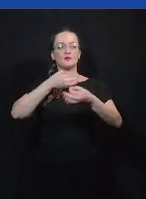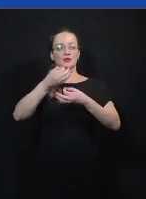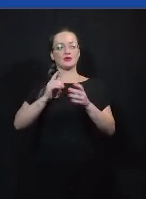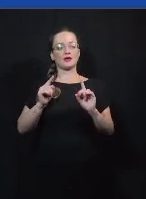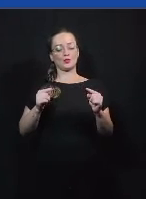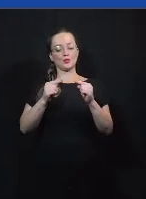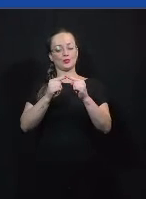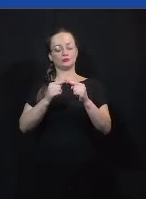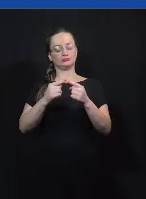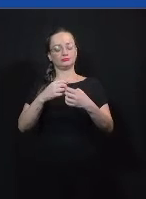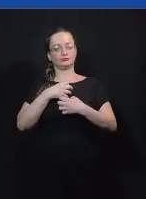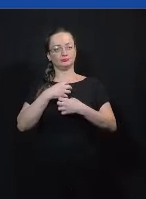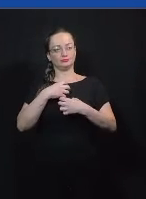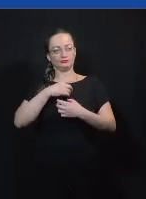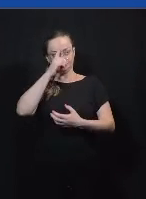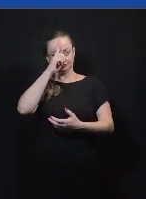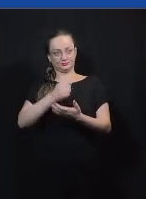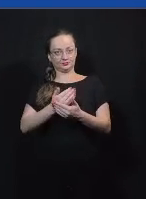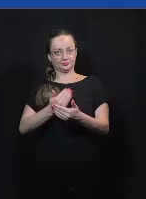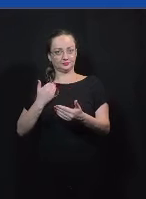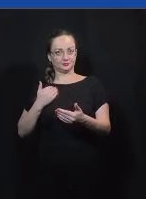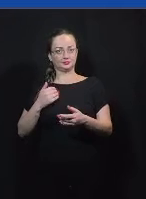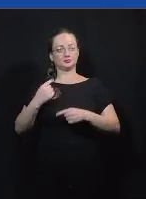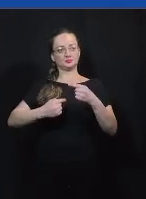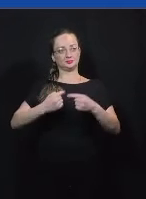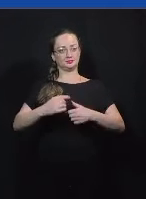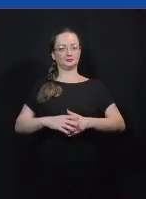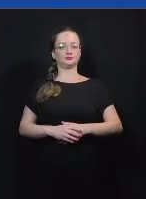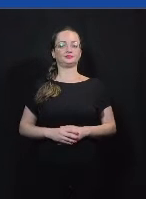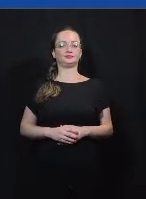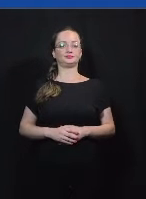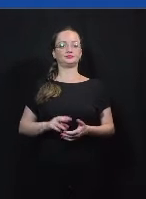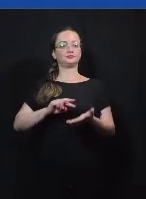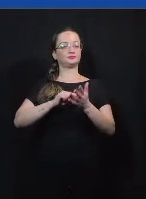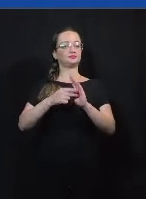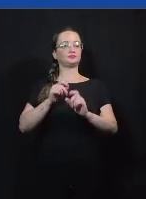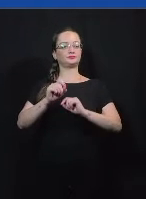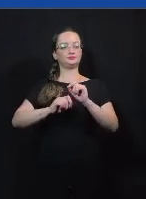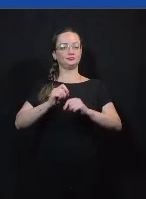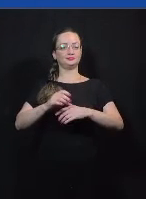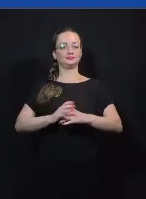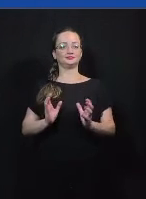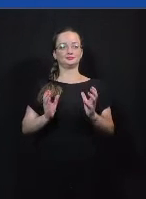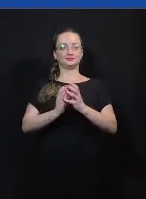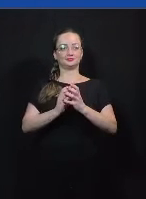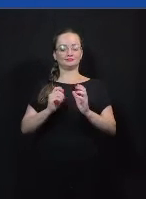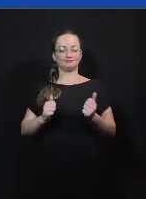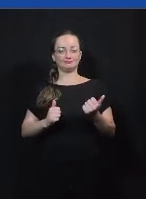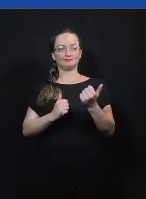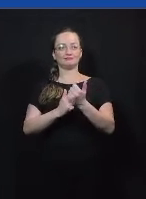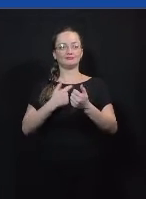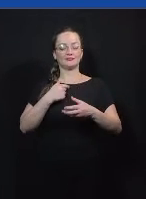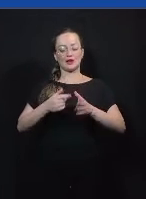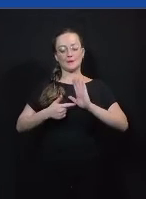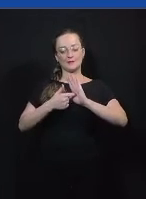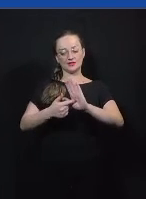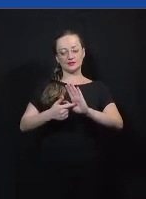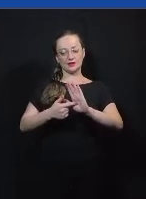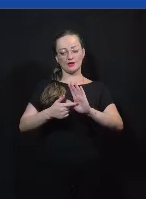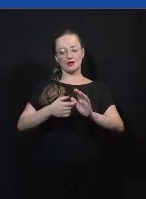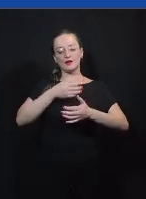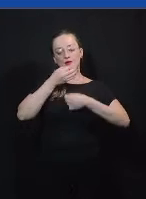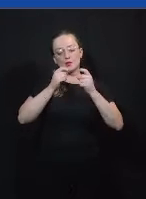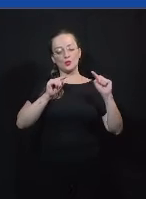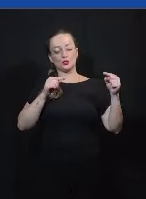as posições que eles definiram no começo do debate. Ou seja, se você é do time de oposição, você vai apresentar argumentos contrários à moção